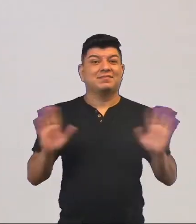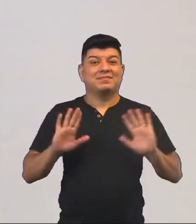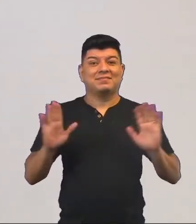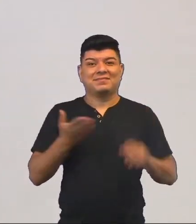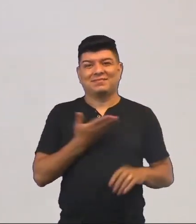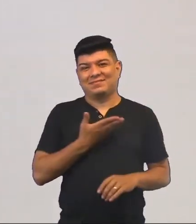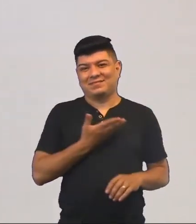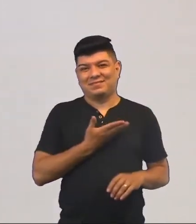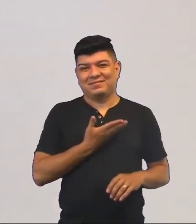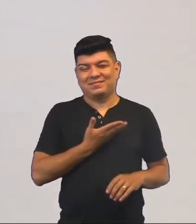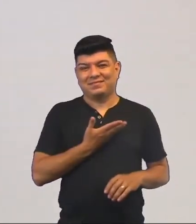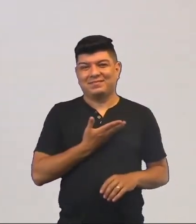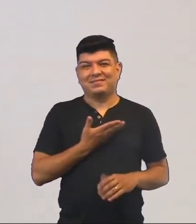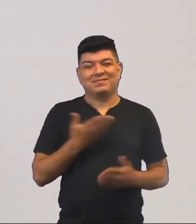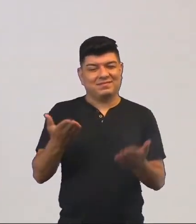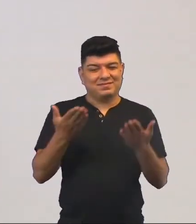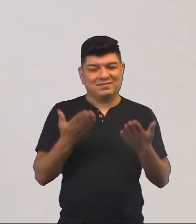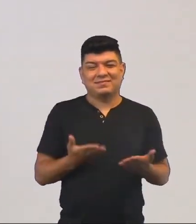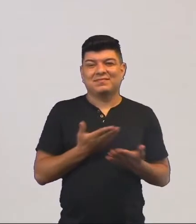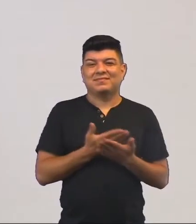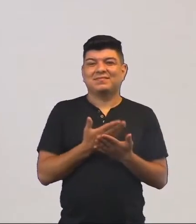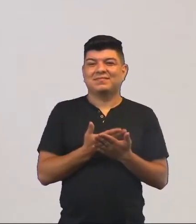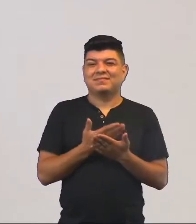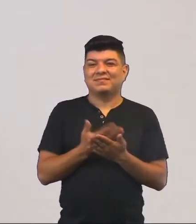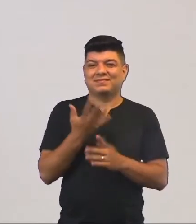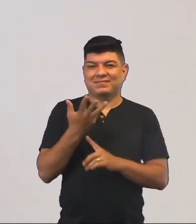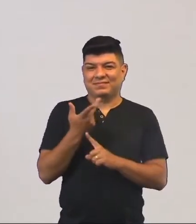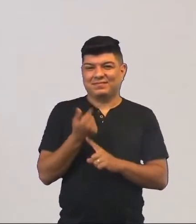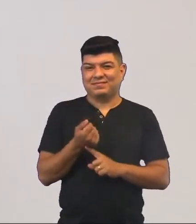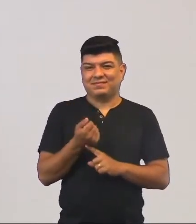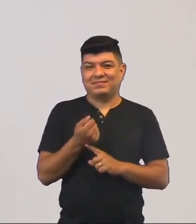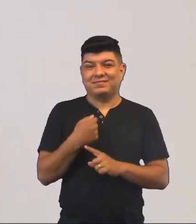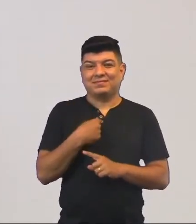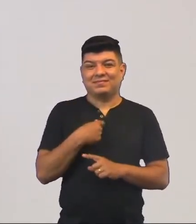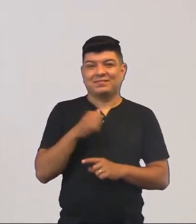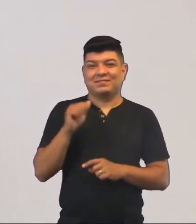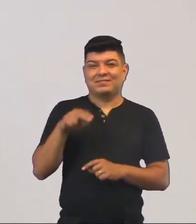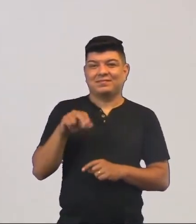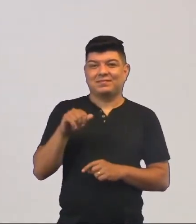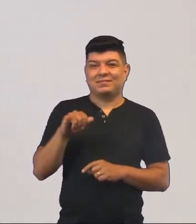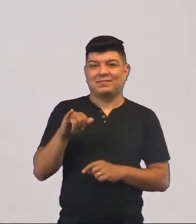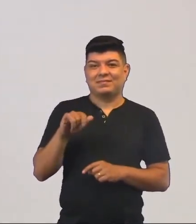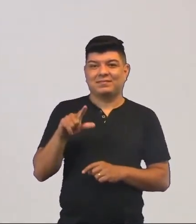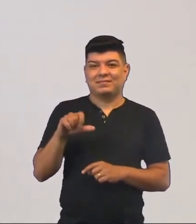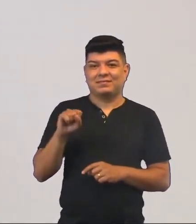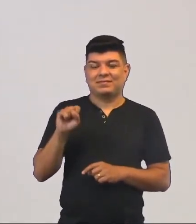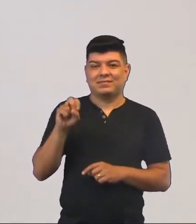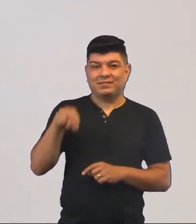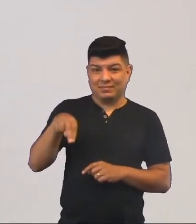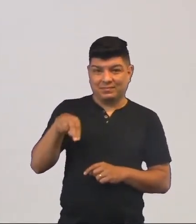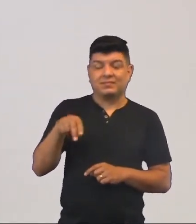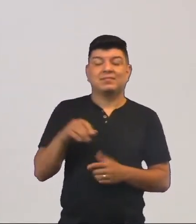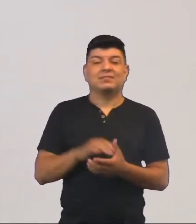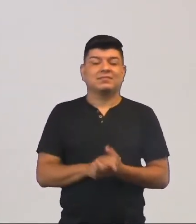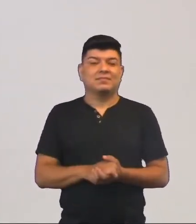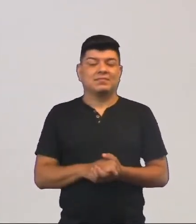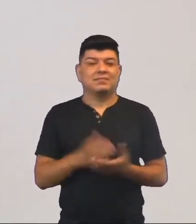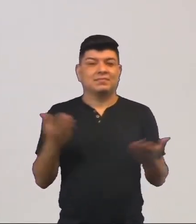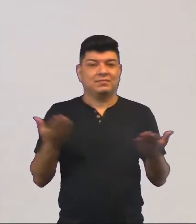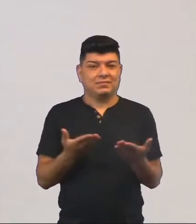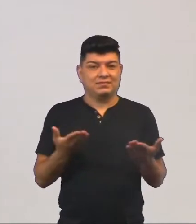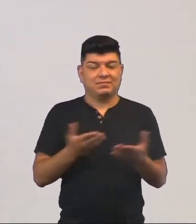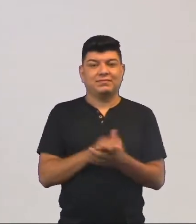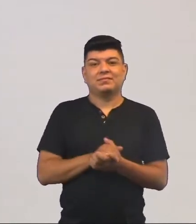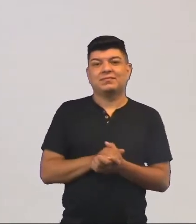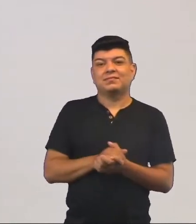Olá, amigos! Sejam muito bem-vindos a mais uma aula de arte. Eu sou a Naílson Mesquita, professor da Rede Estadual de Ensino, e